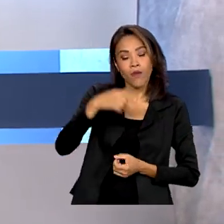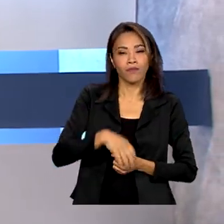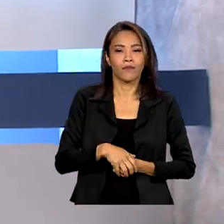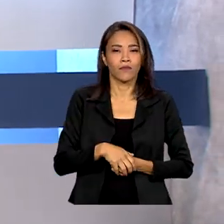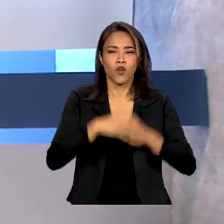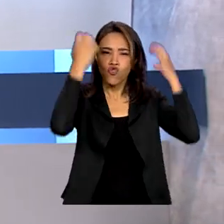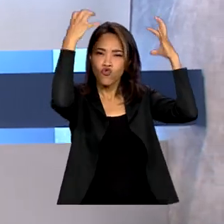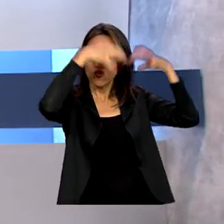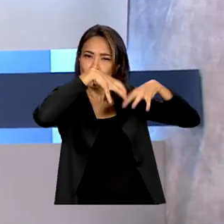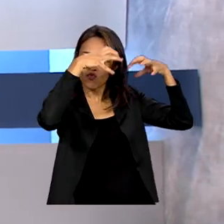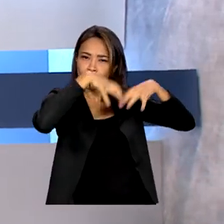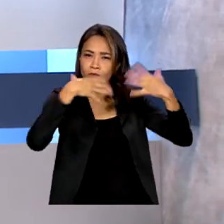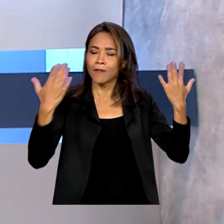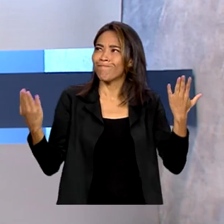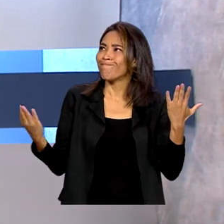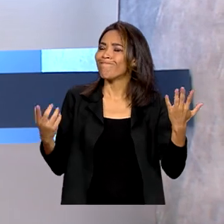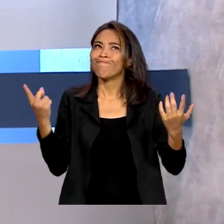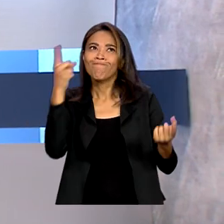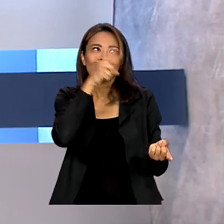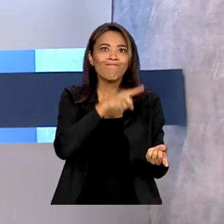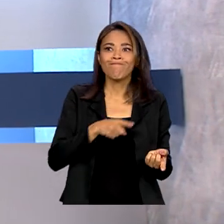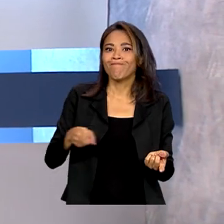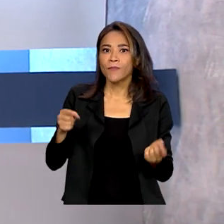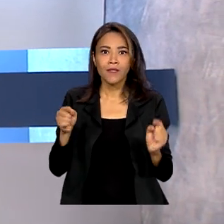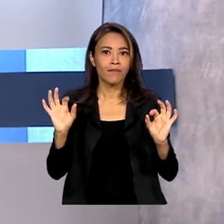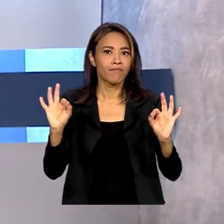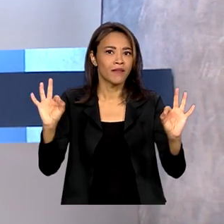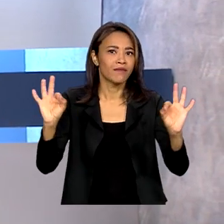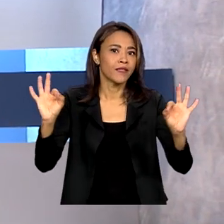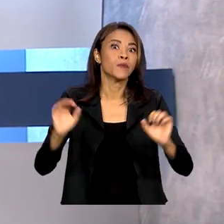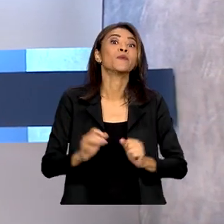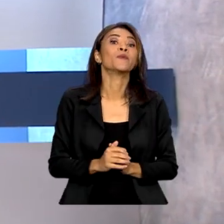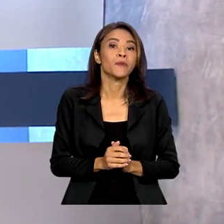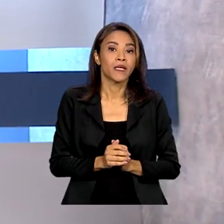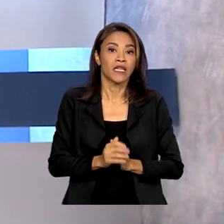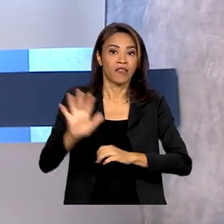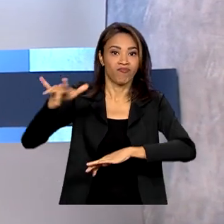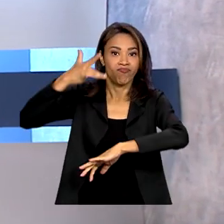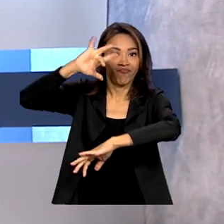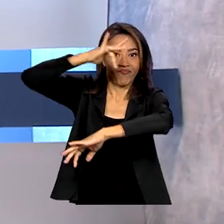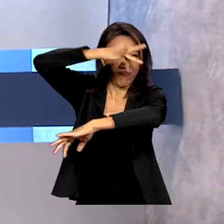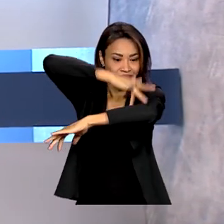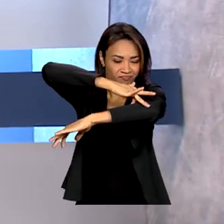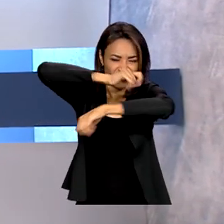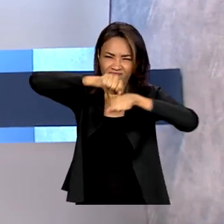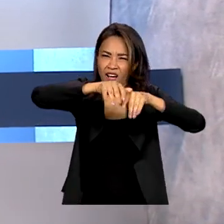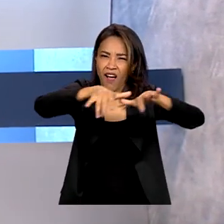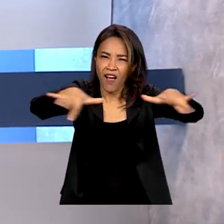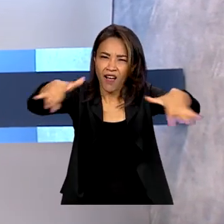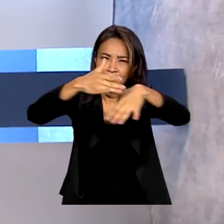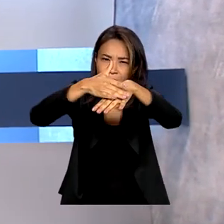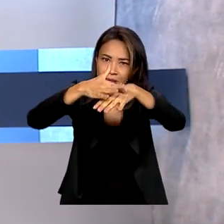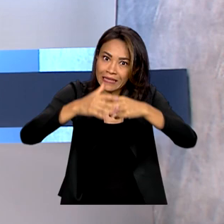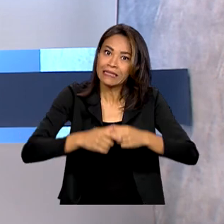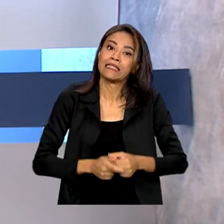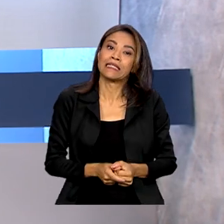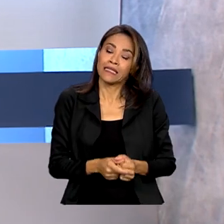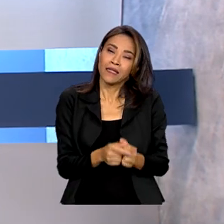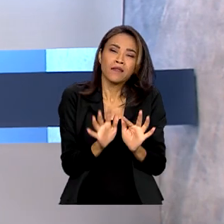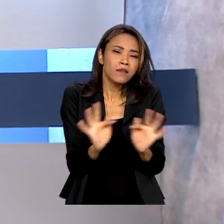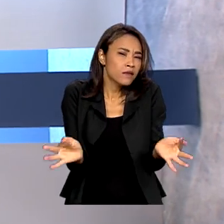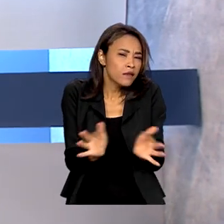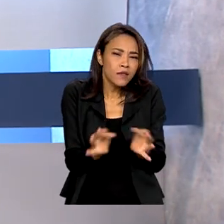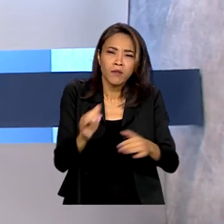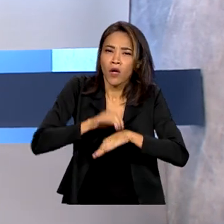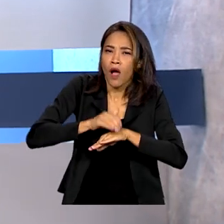hora chuva. E esse é um ambiente perfeito para a dengue se espalhar. Cuidados simples ajudam a evitar a